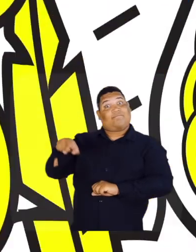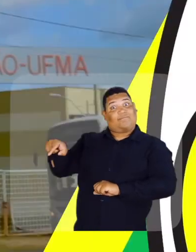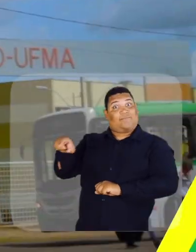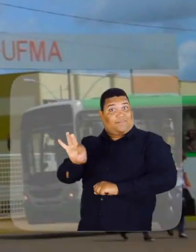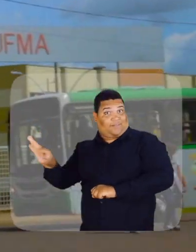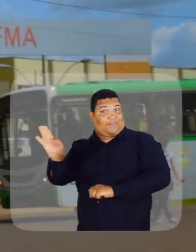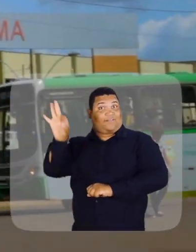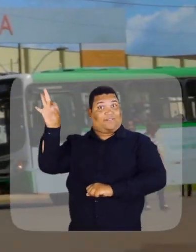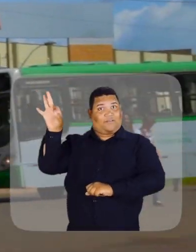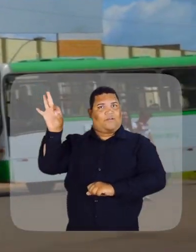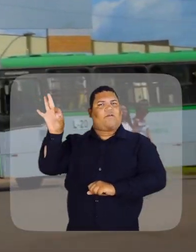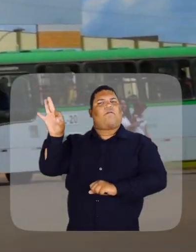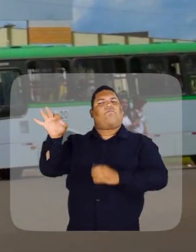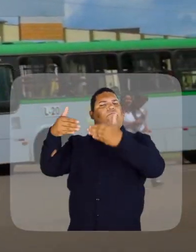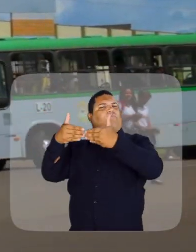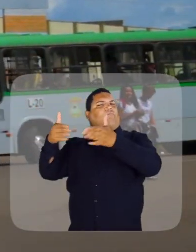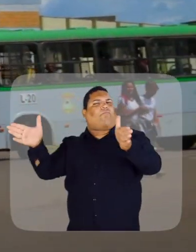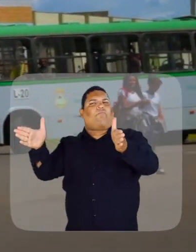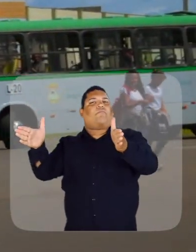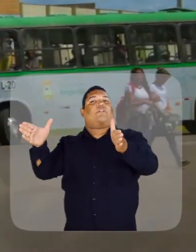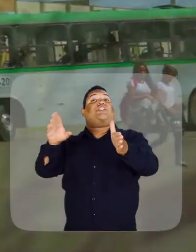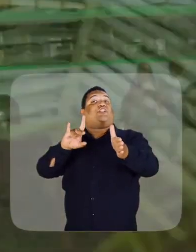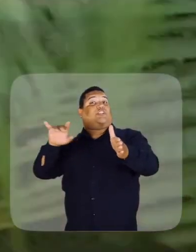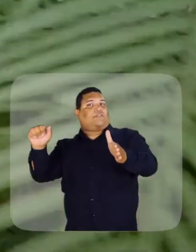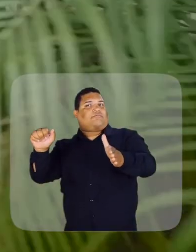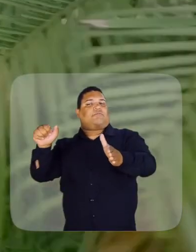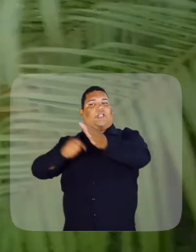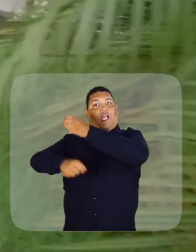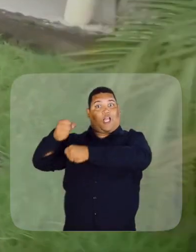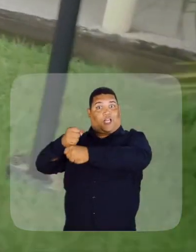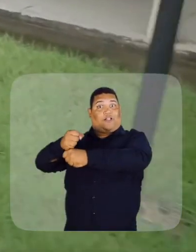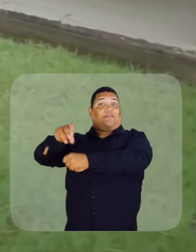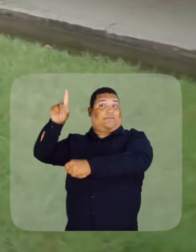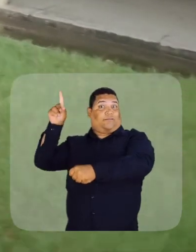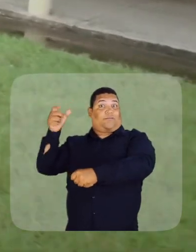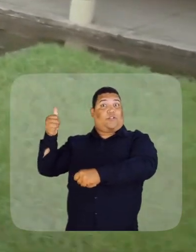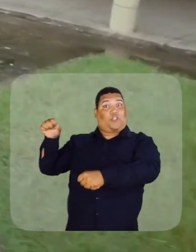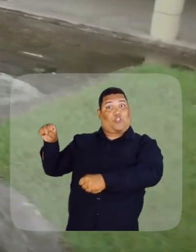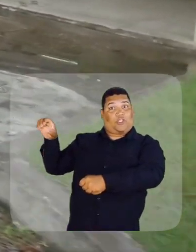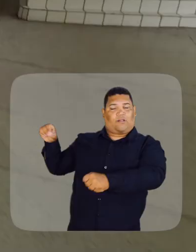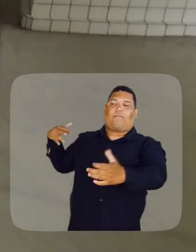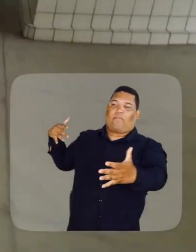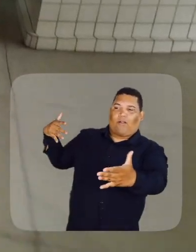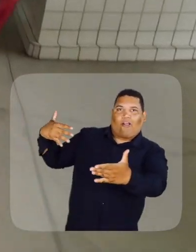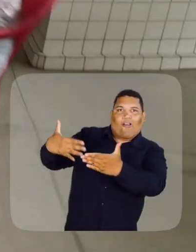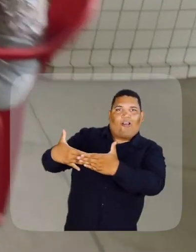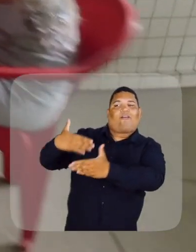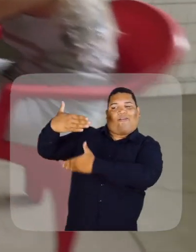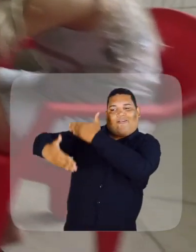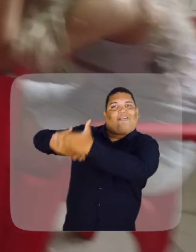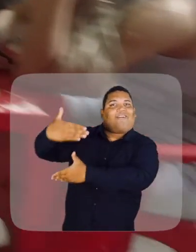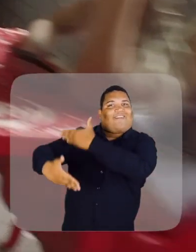A Universidade Federal do Maranhão abriu suas portas em Imperatriz em meados da década de 80, dando